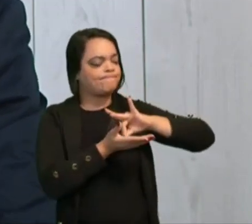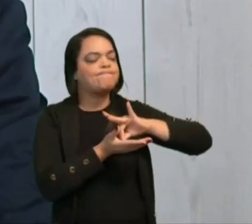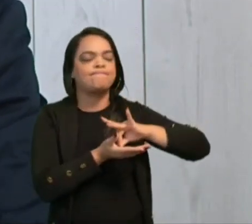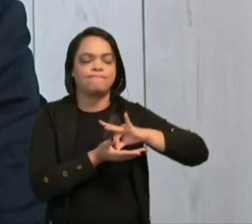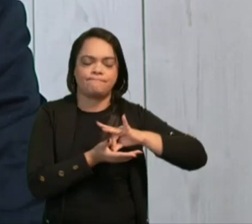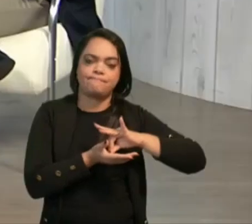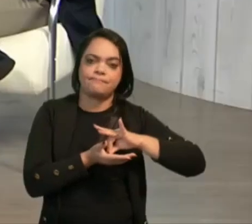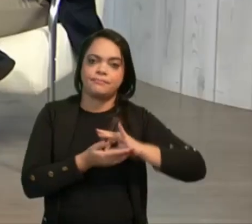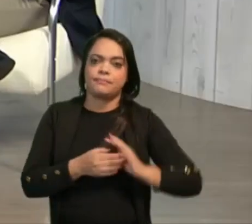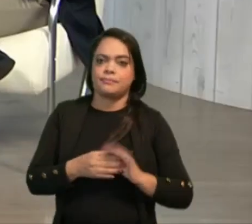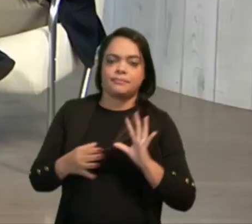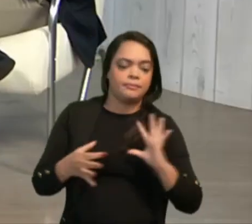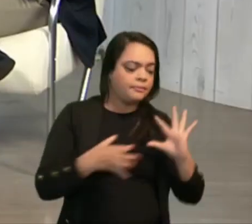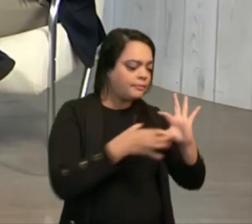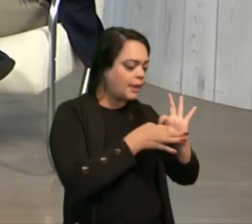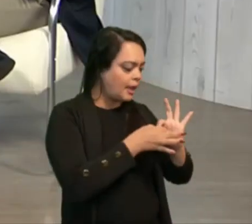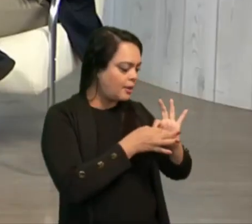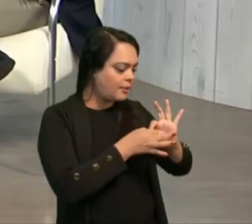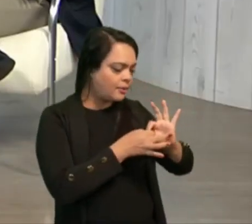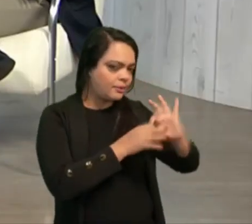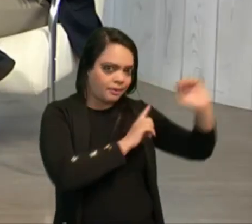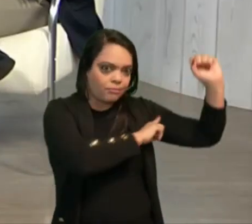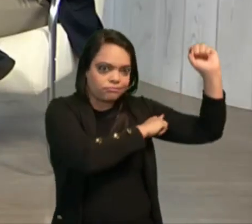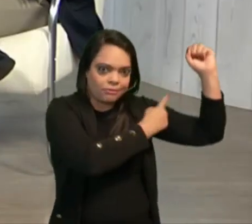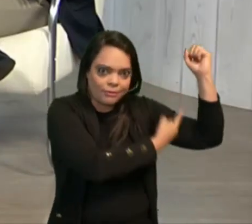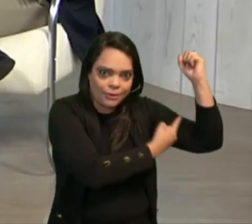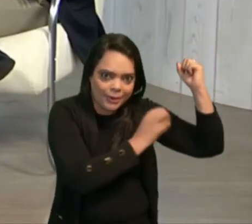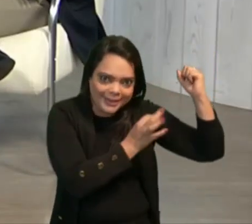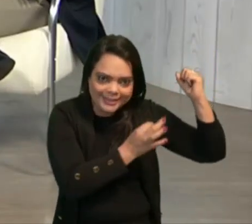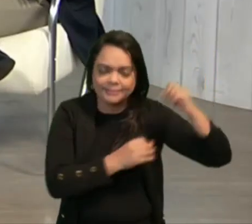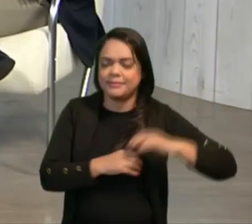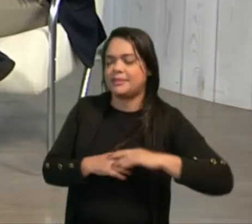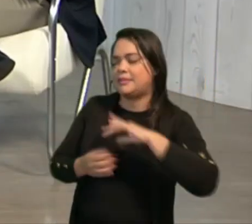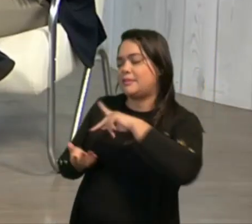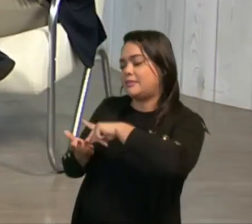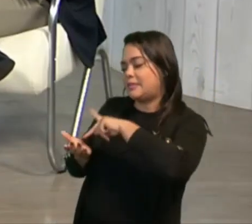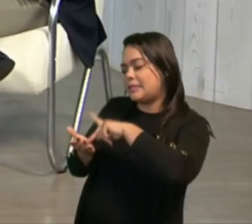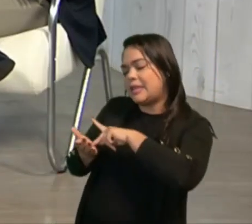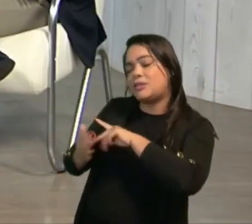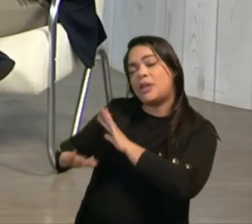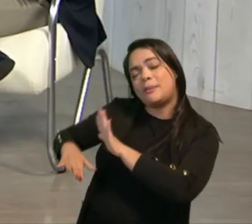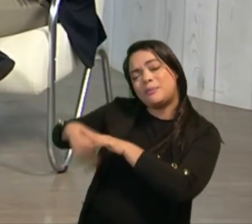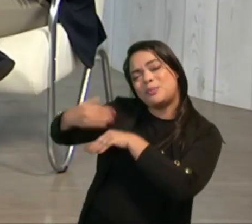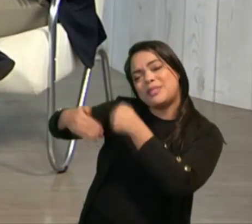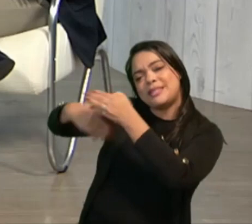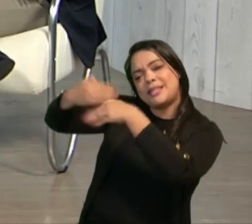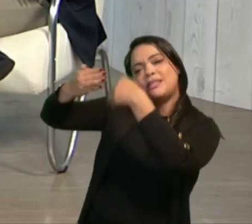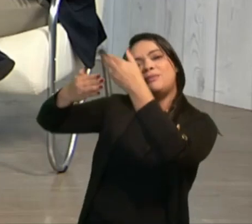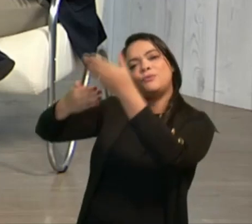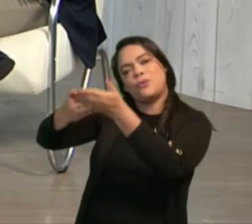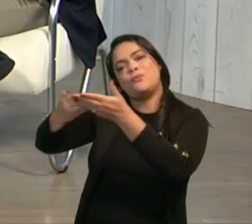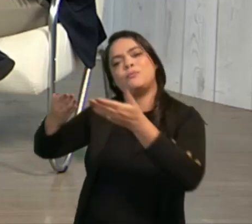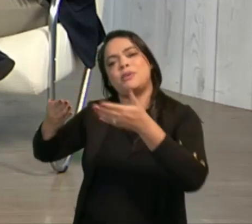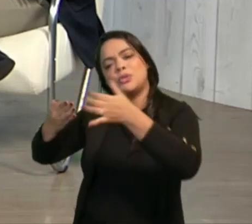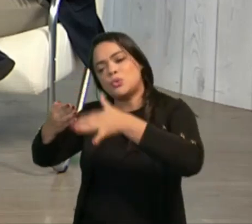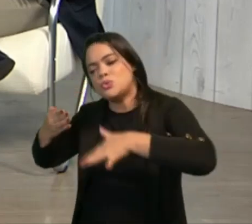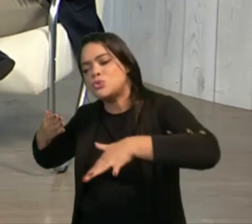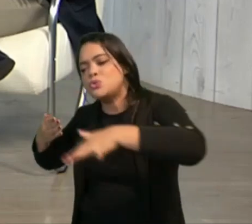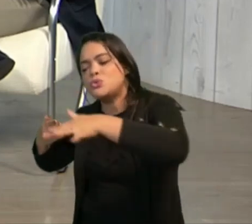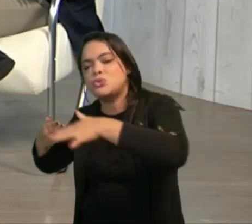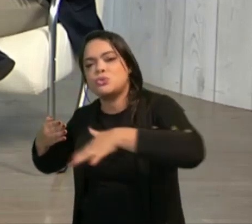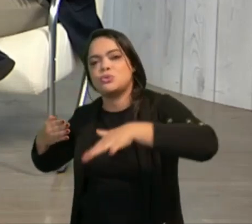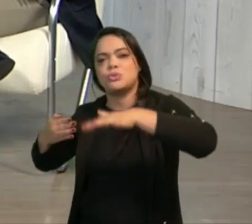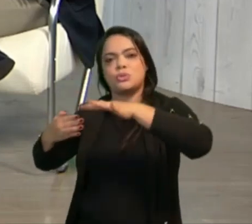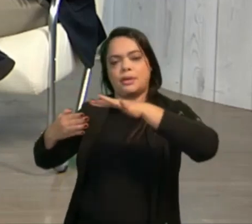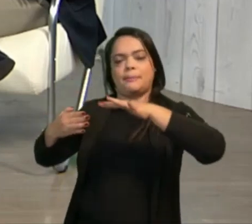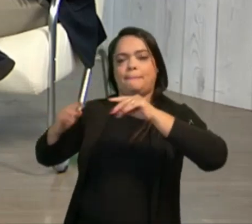Essa união soma forças, né, Paulo? Exatamente. Para o desenvolvimento social, na